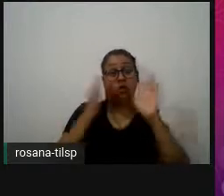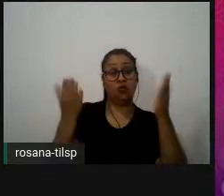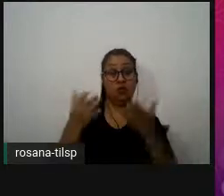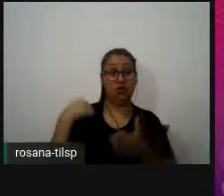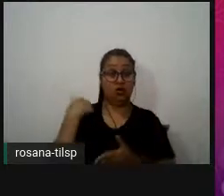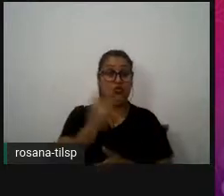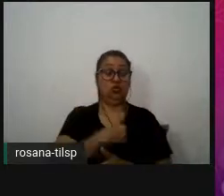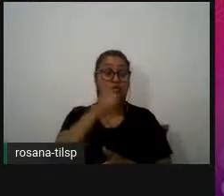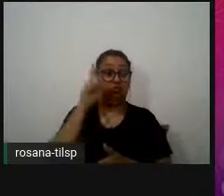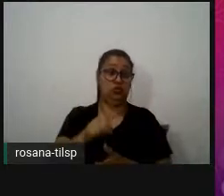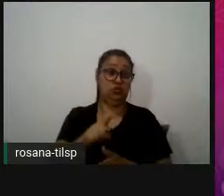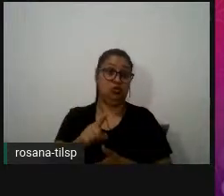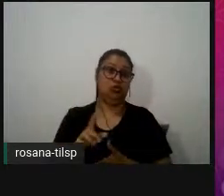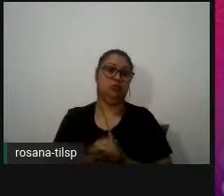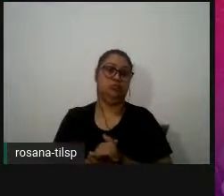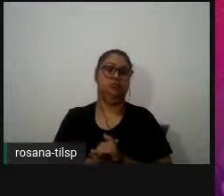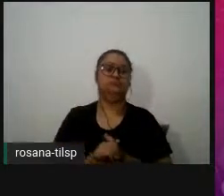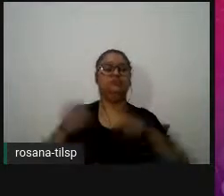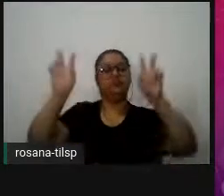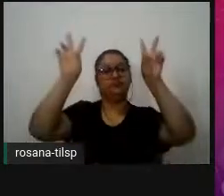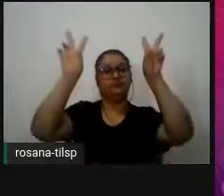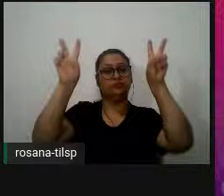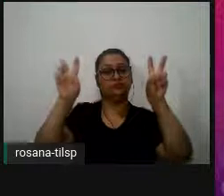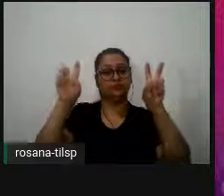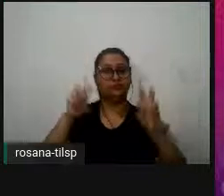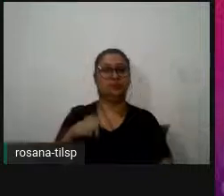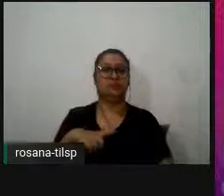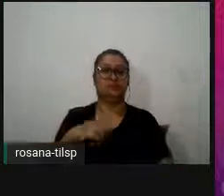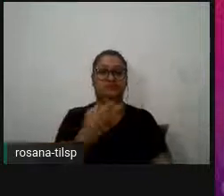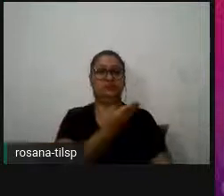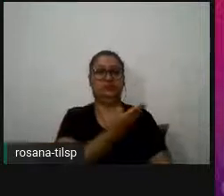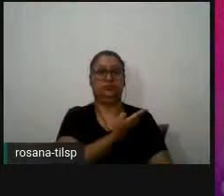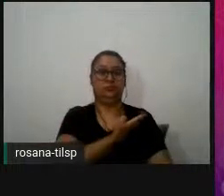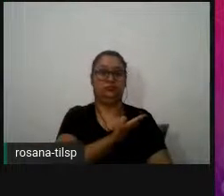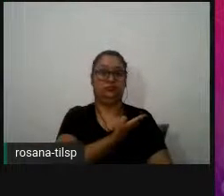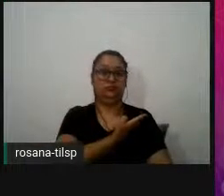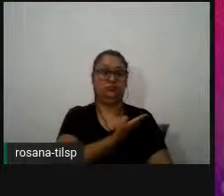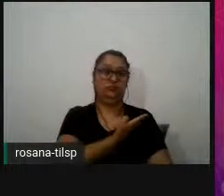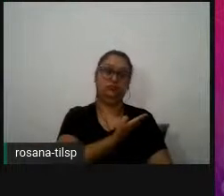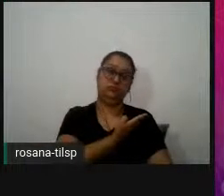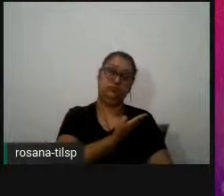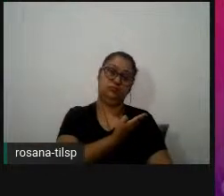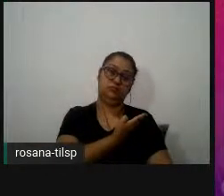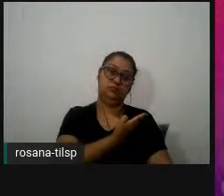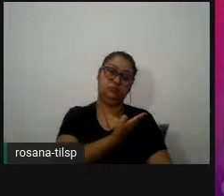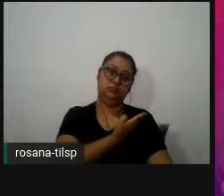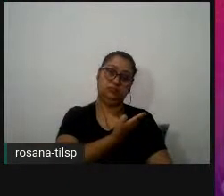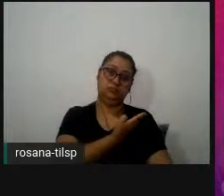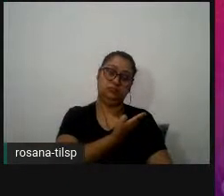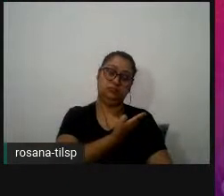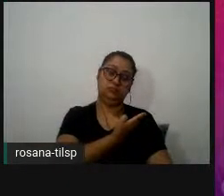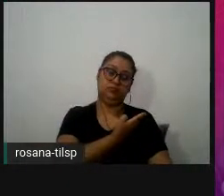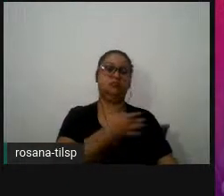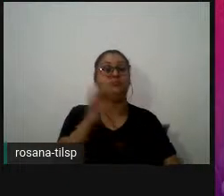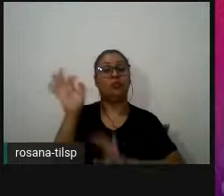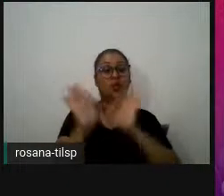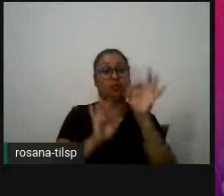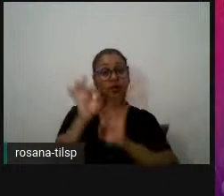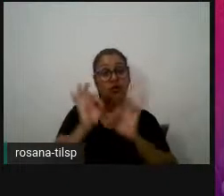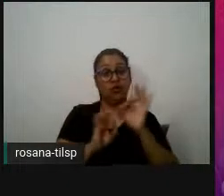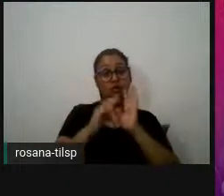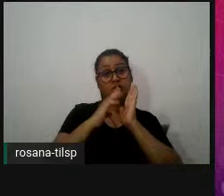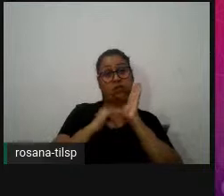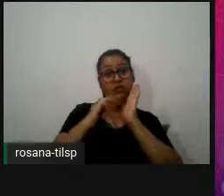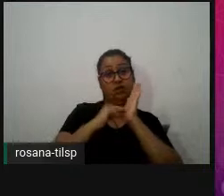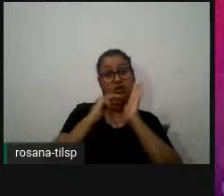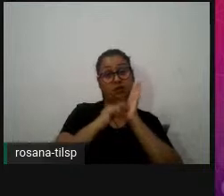100 palavras isto porquê vou passar aqui à frente a metodologia do projeto em si mas também a metodologia